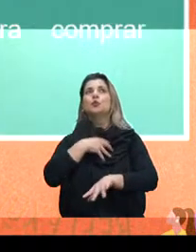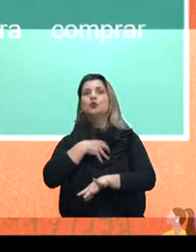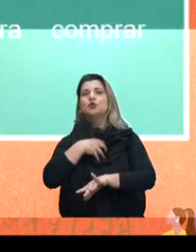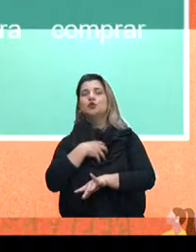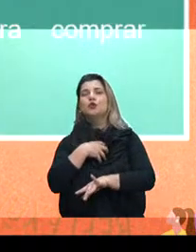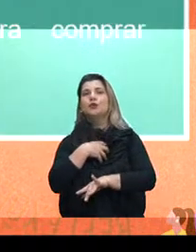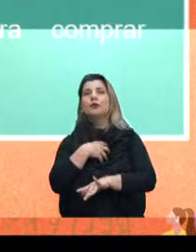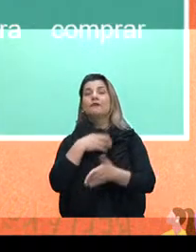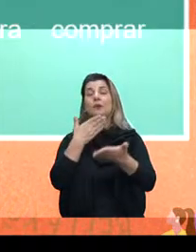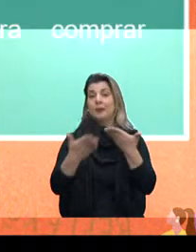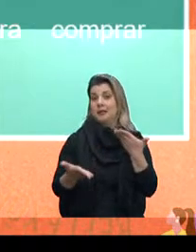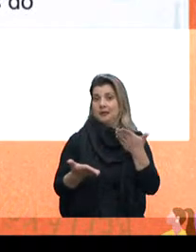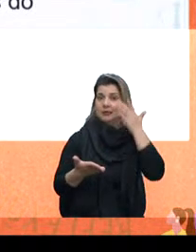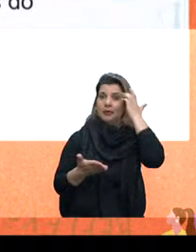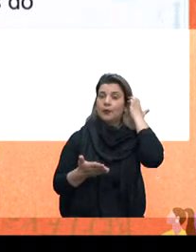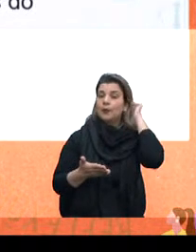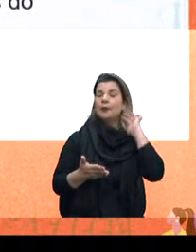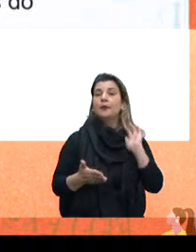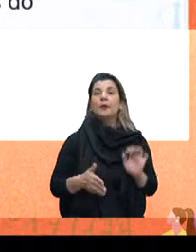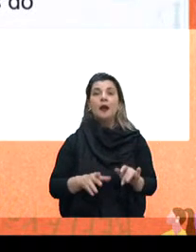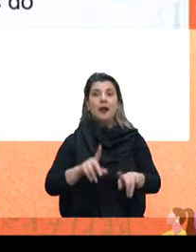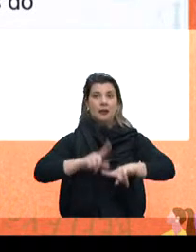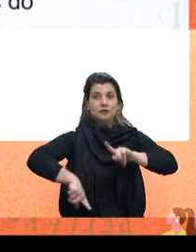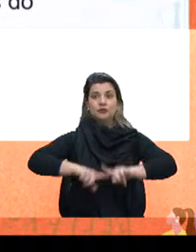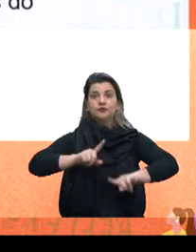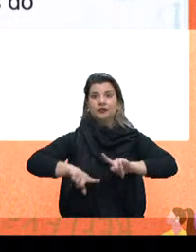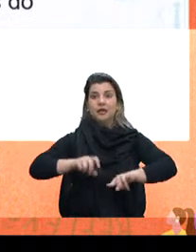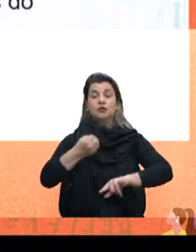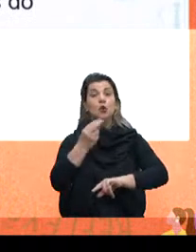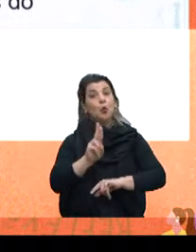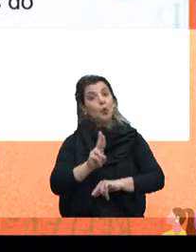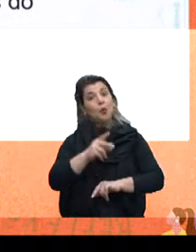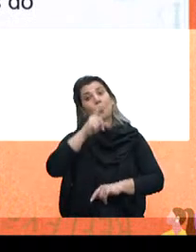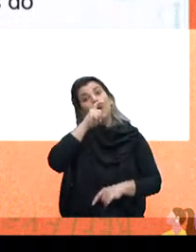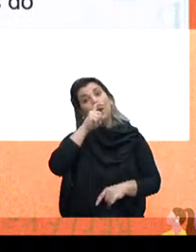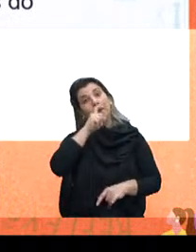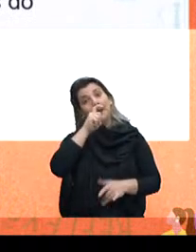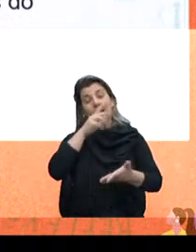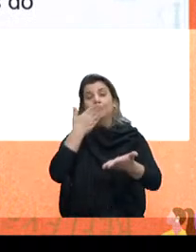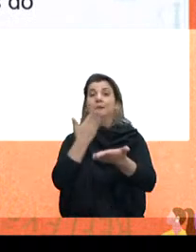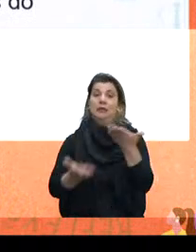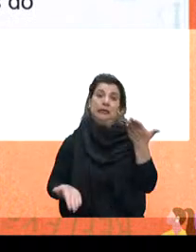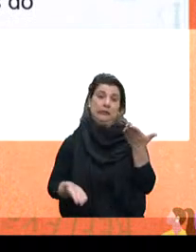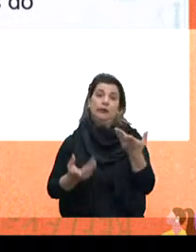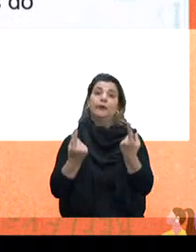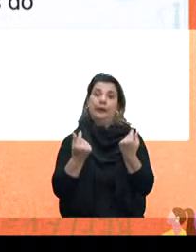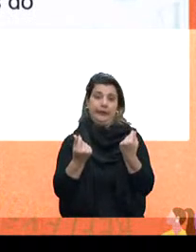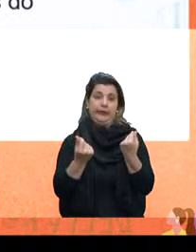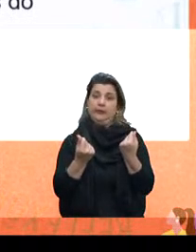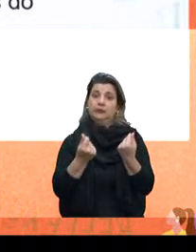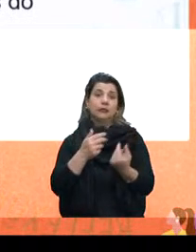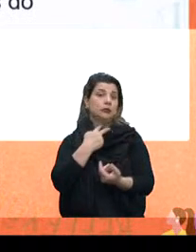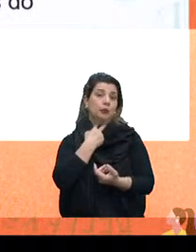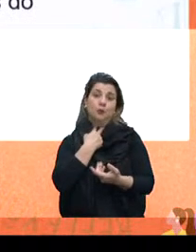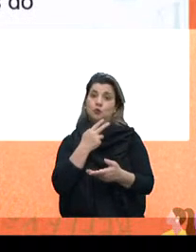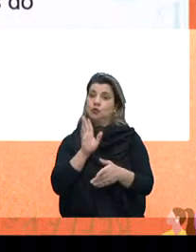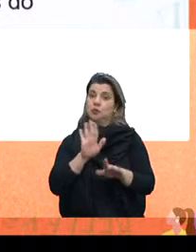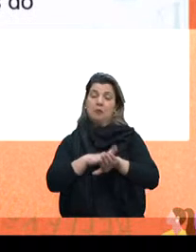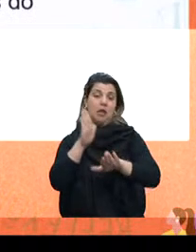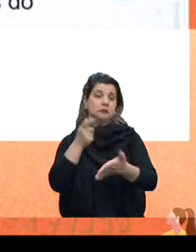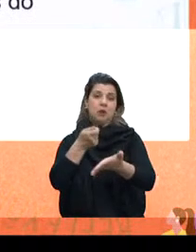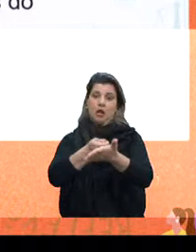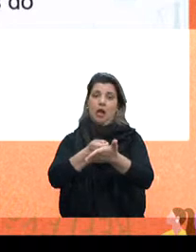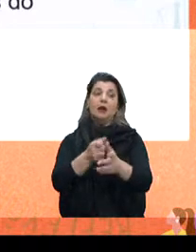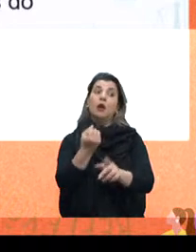perdeu a atividade dele, ou o pai perdeu a sua renda e não pôde mais subsidiar o filho. Ou